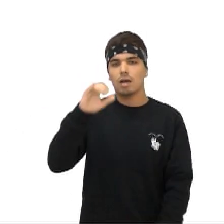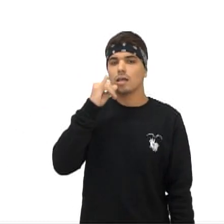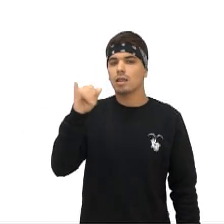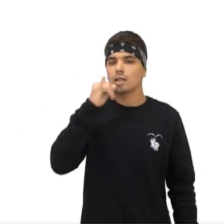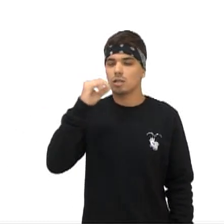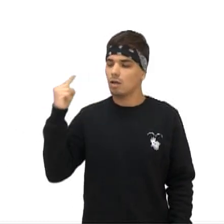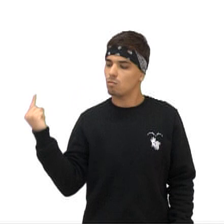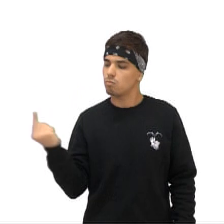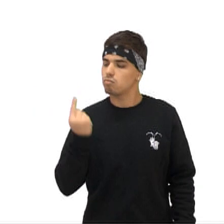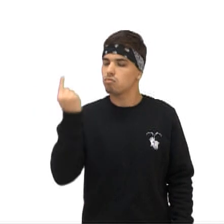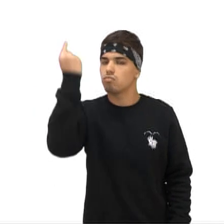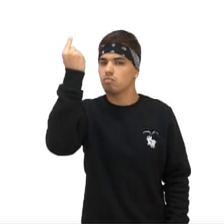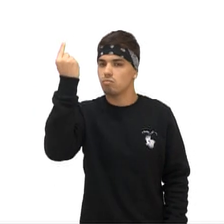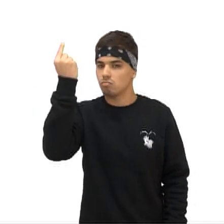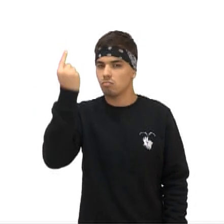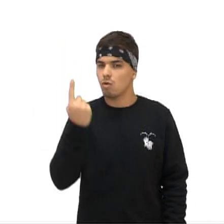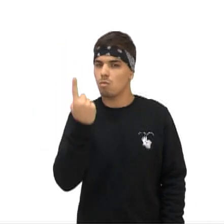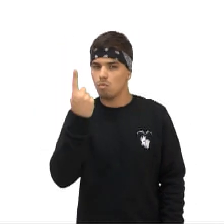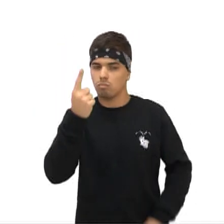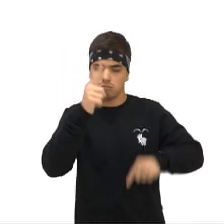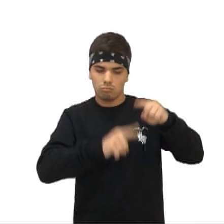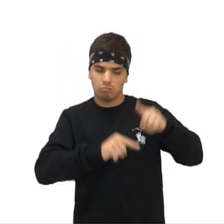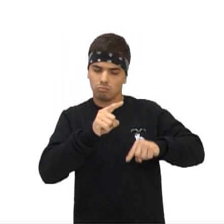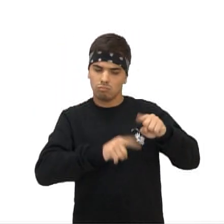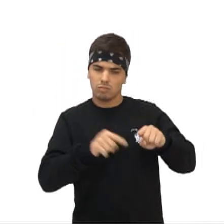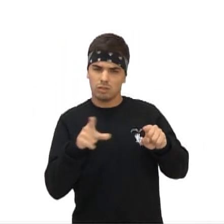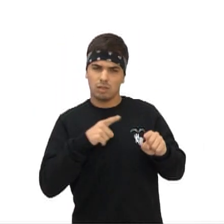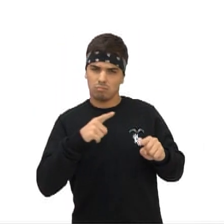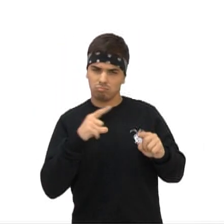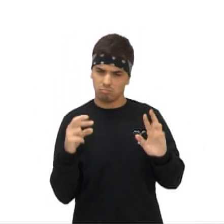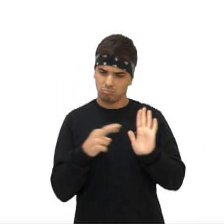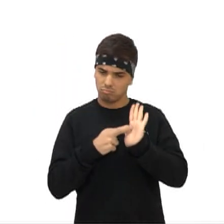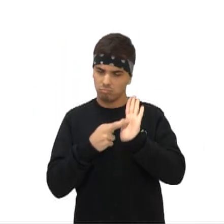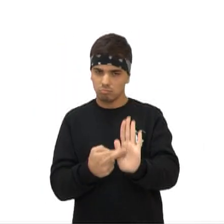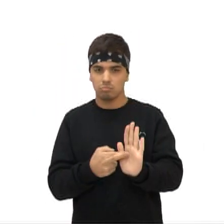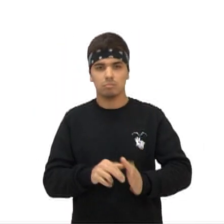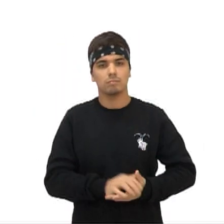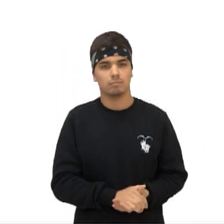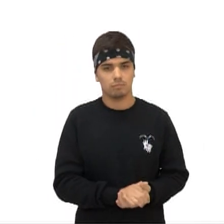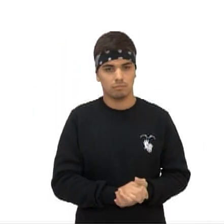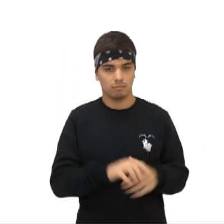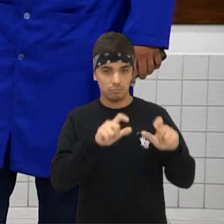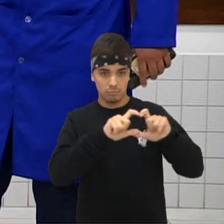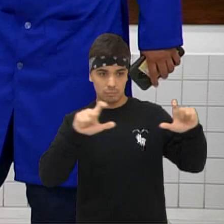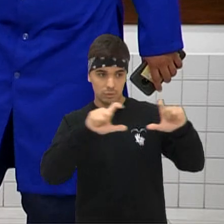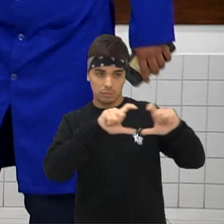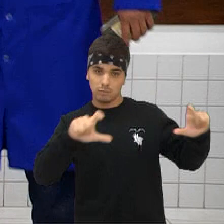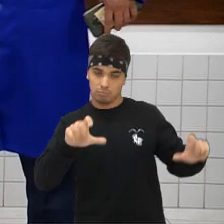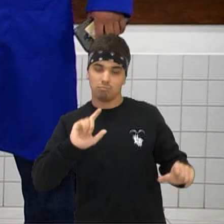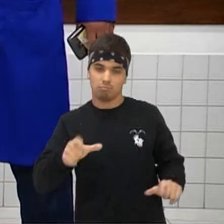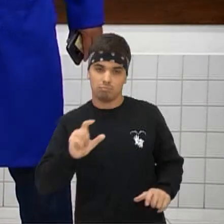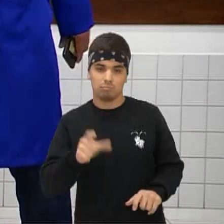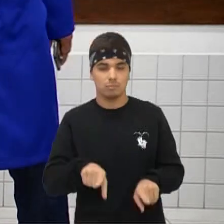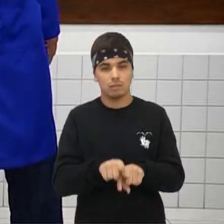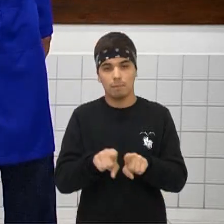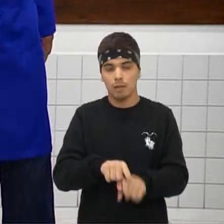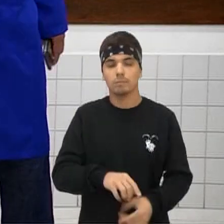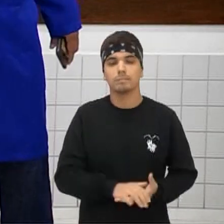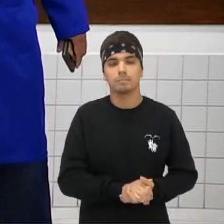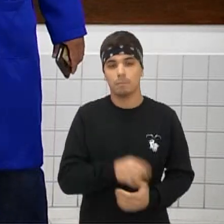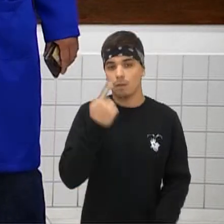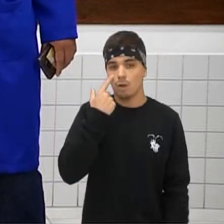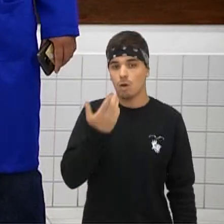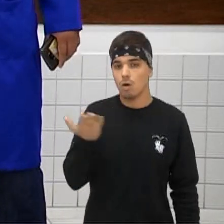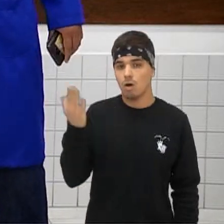Relacionado basicamente com a altura de objeto a partir de um certo referencial equaçõezinhas, temos Com certeza Pessoal, assim,